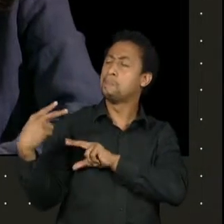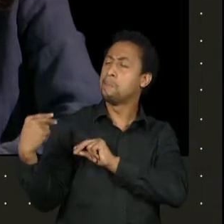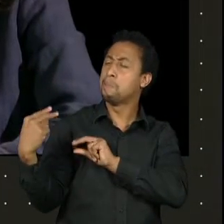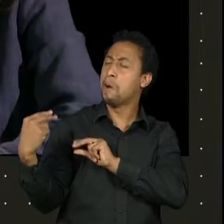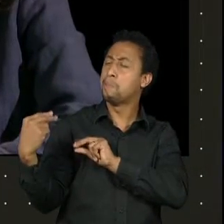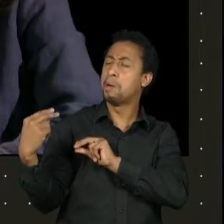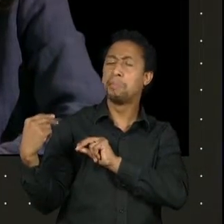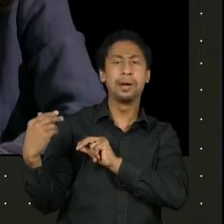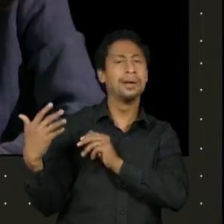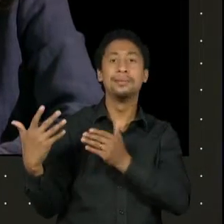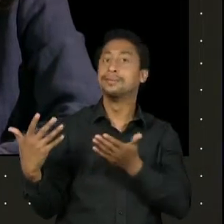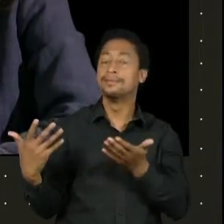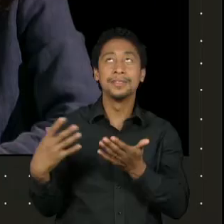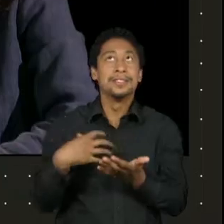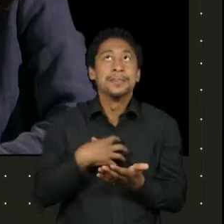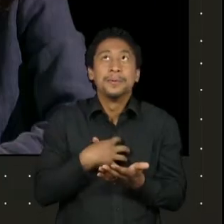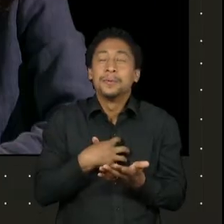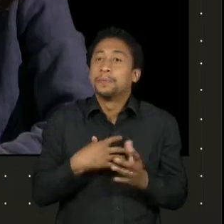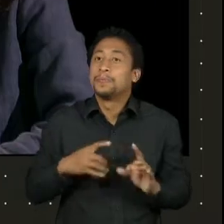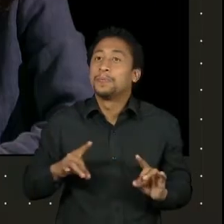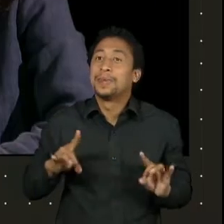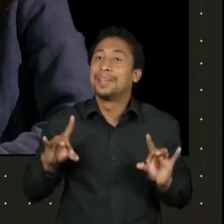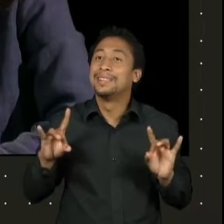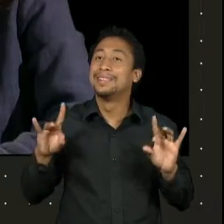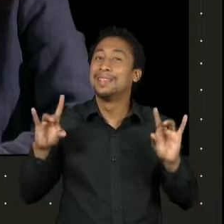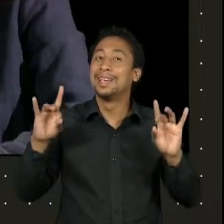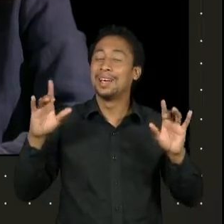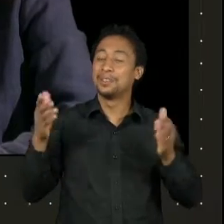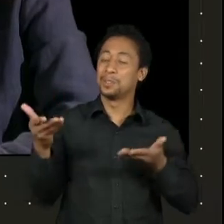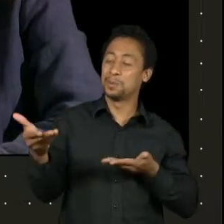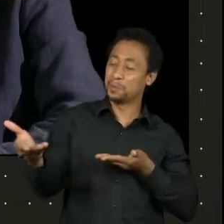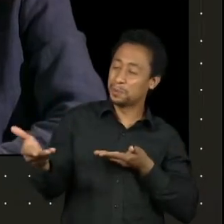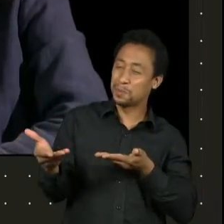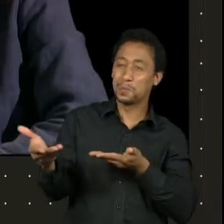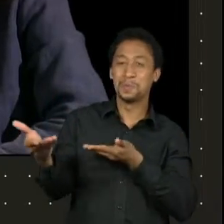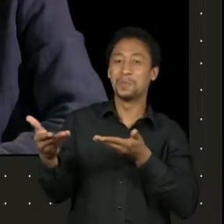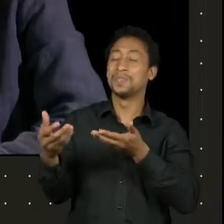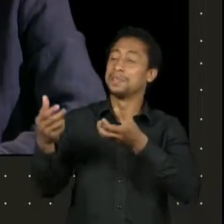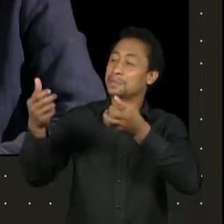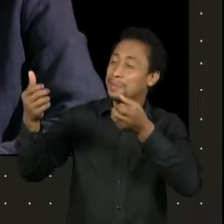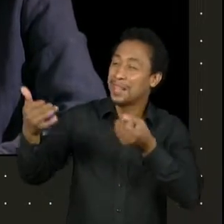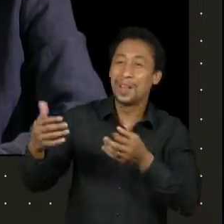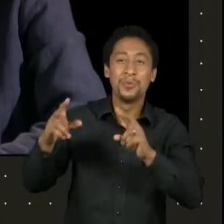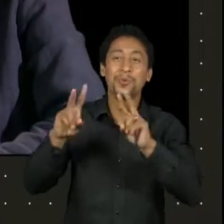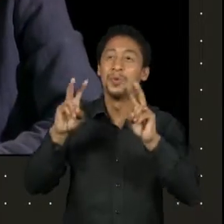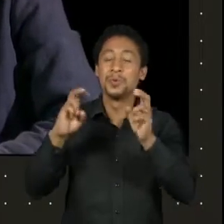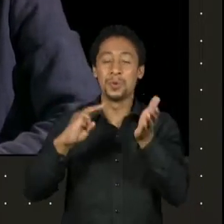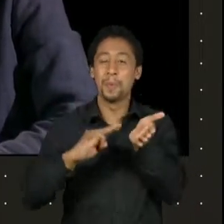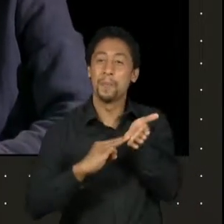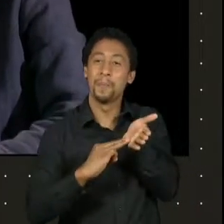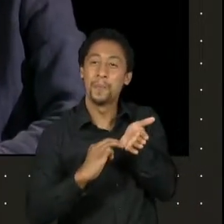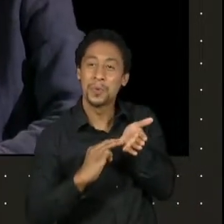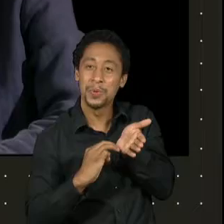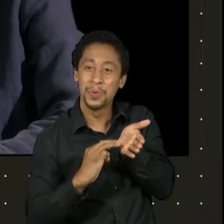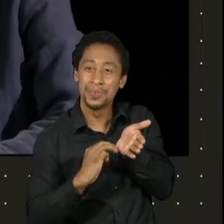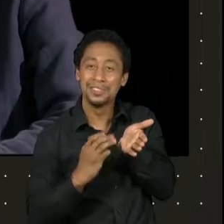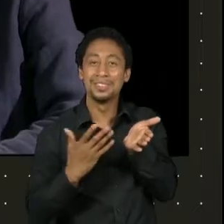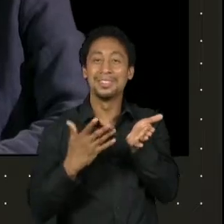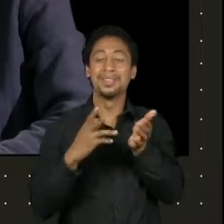Precioso. A gente trocava figurinha sobre metodologia, sobre os professores.